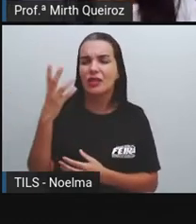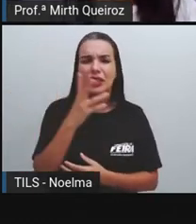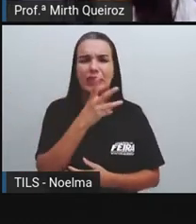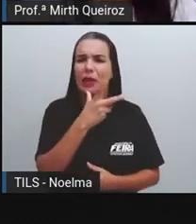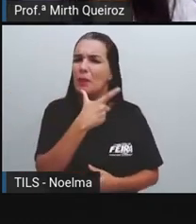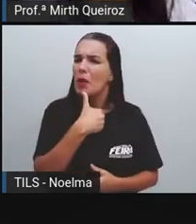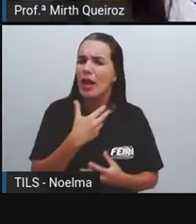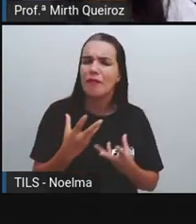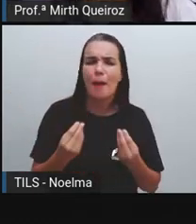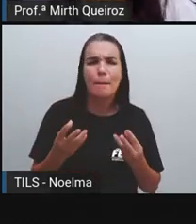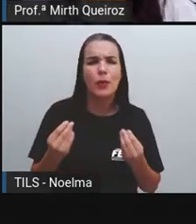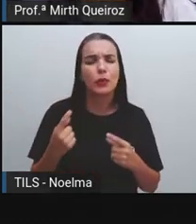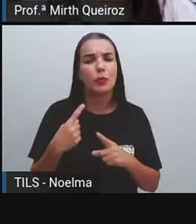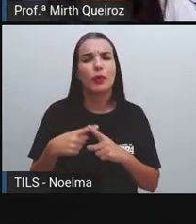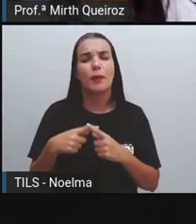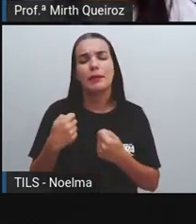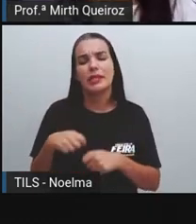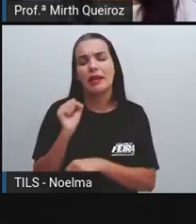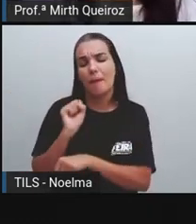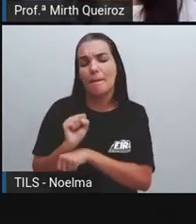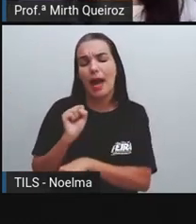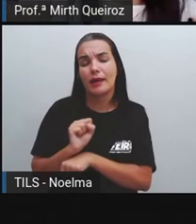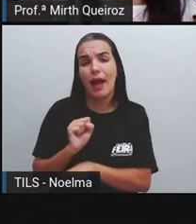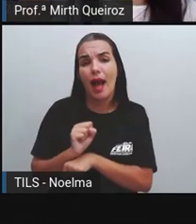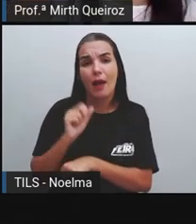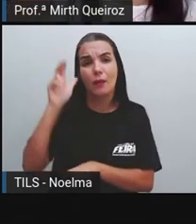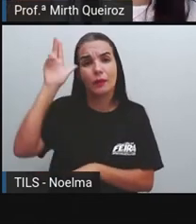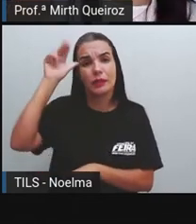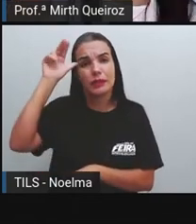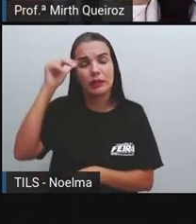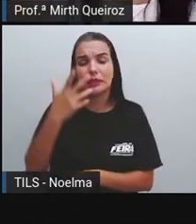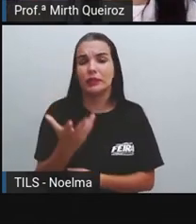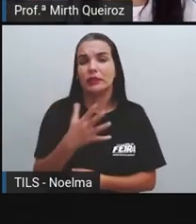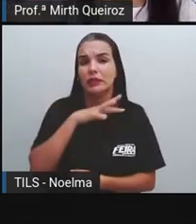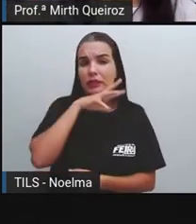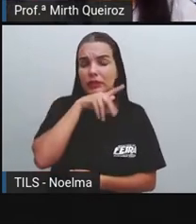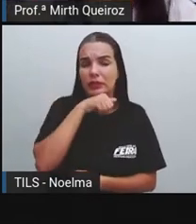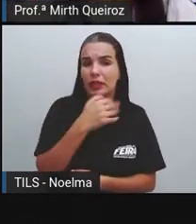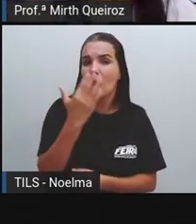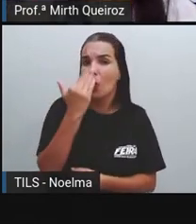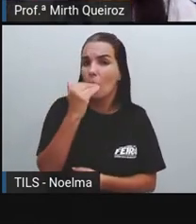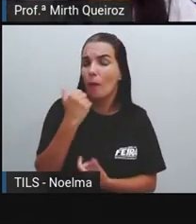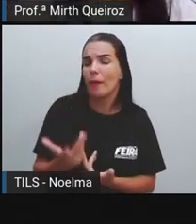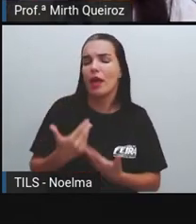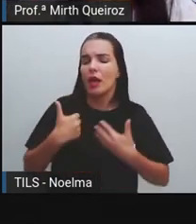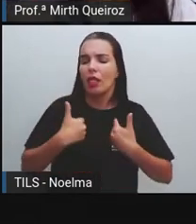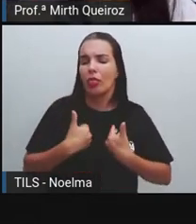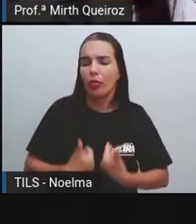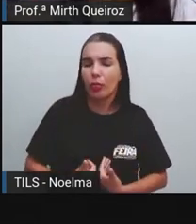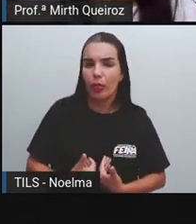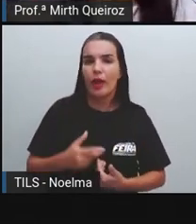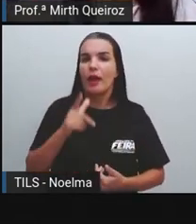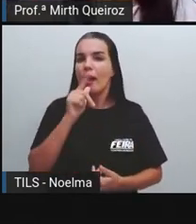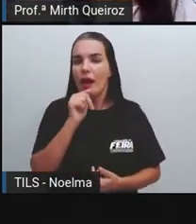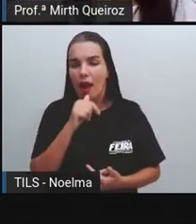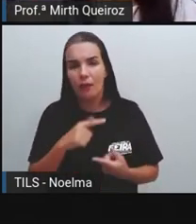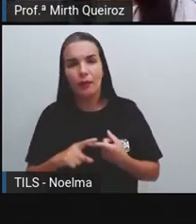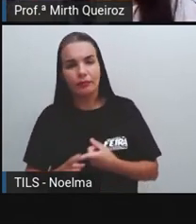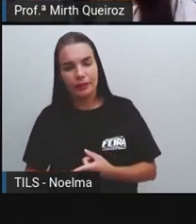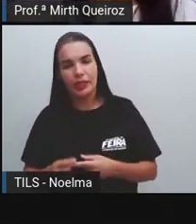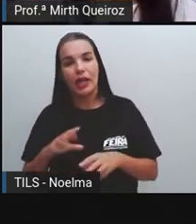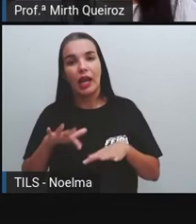parar na estrada para poder alimentar esses animais, para que esses animais pudessem também descansar. Então, essas viagens